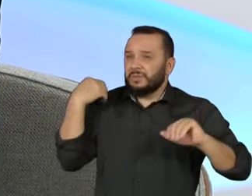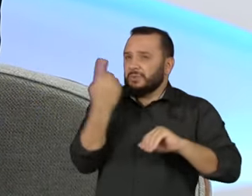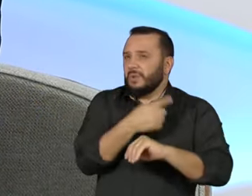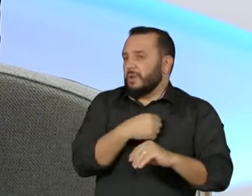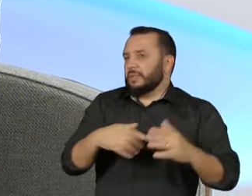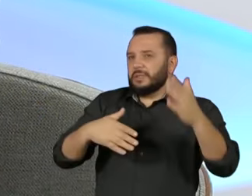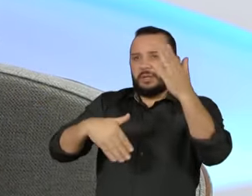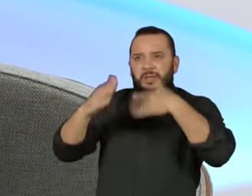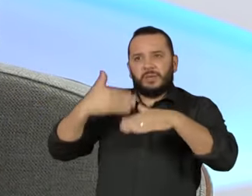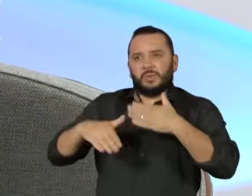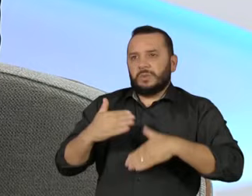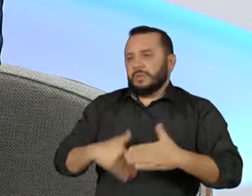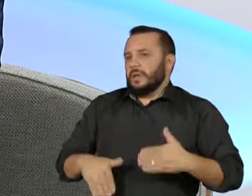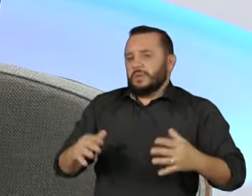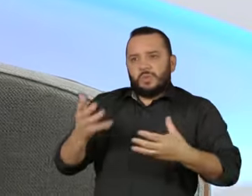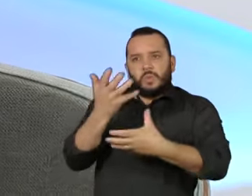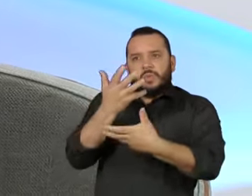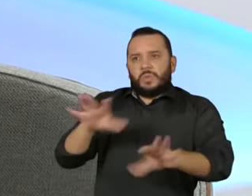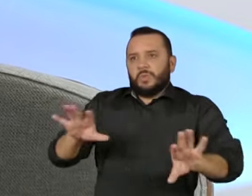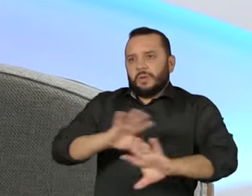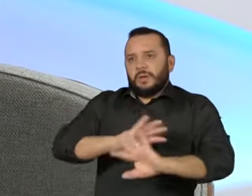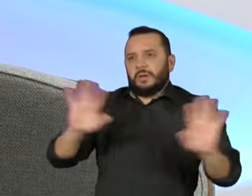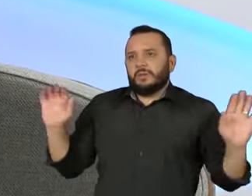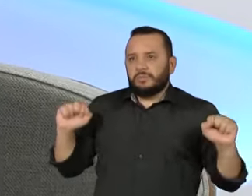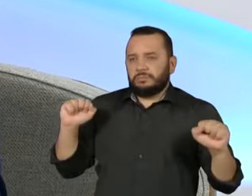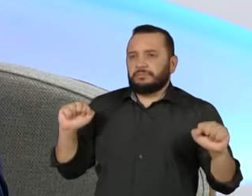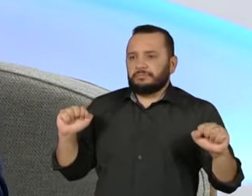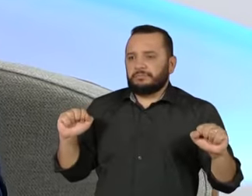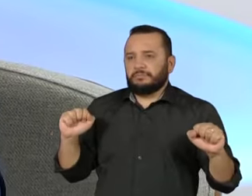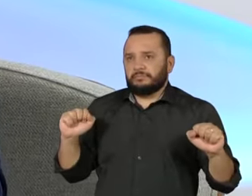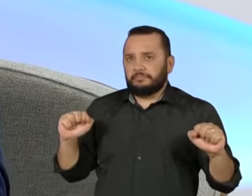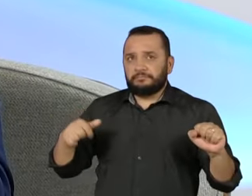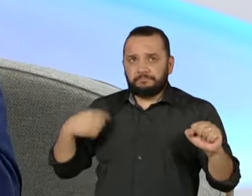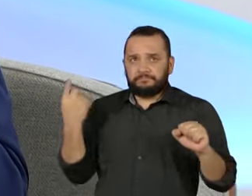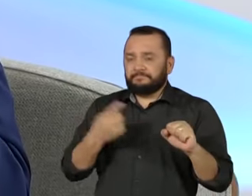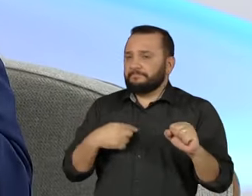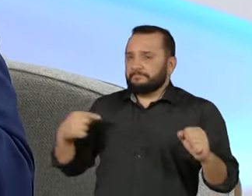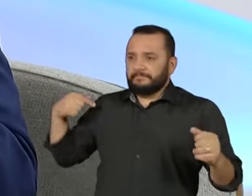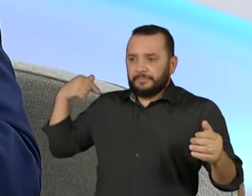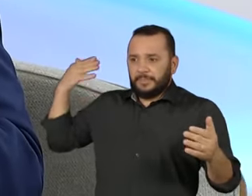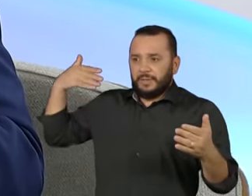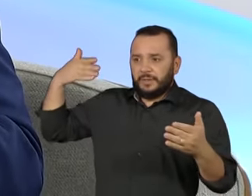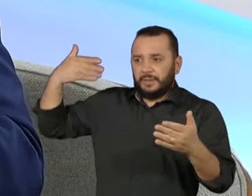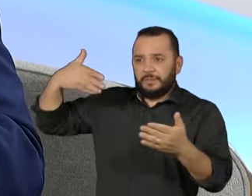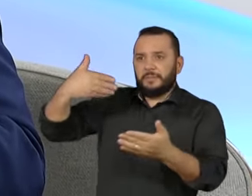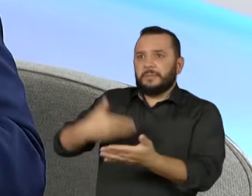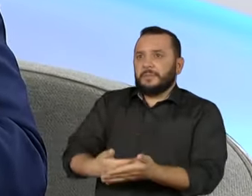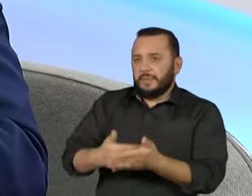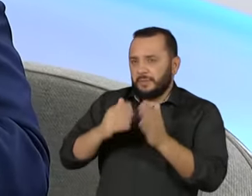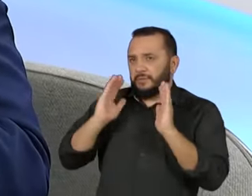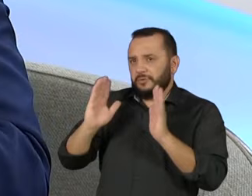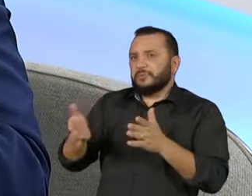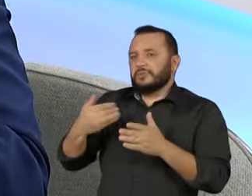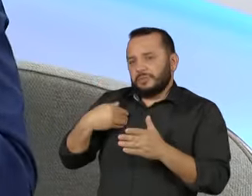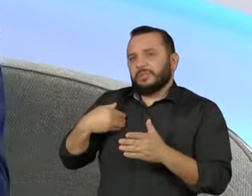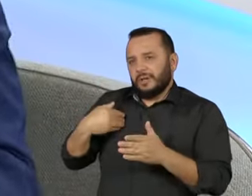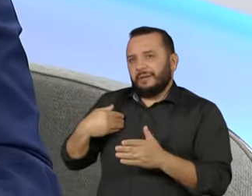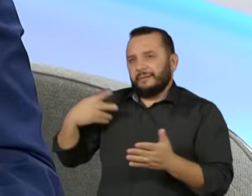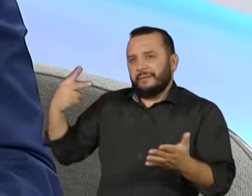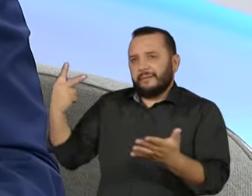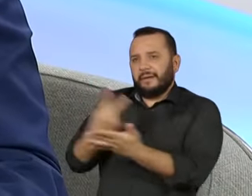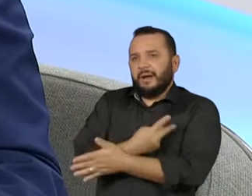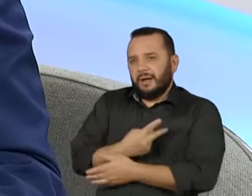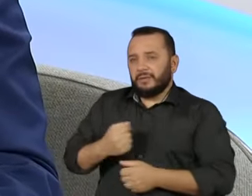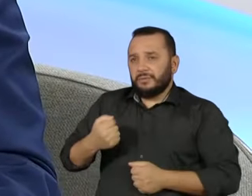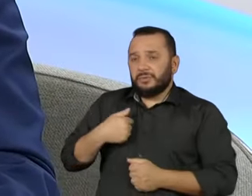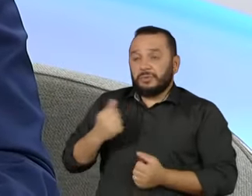por um caminho que nós já trilhamos e deu completamente errado. Os jovens